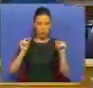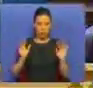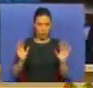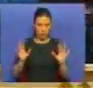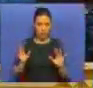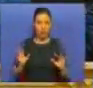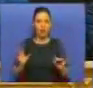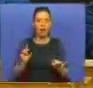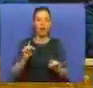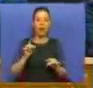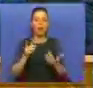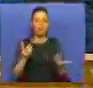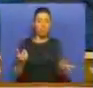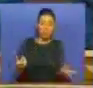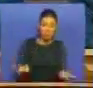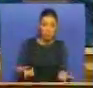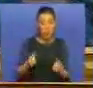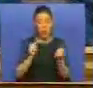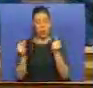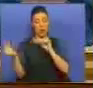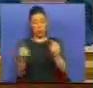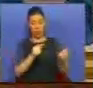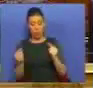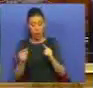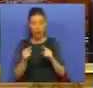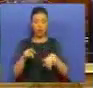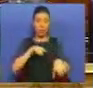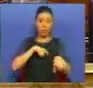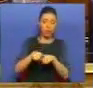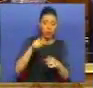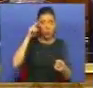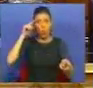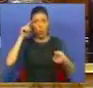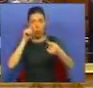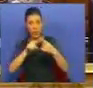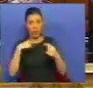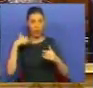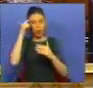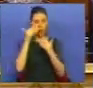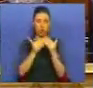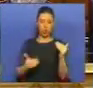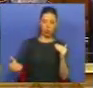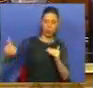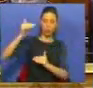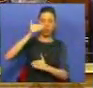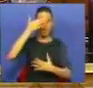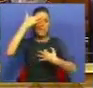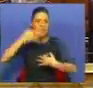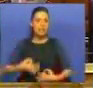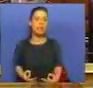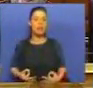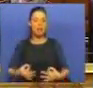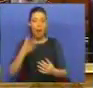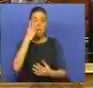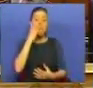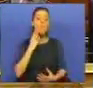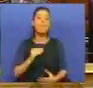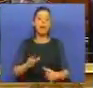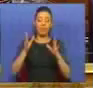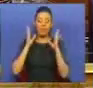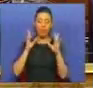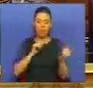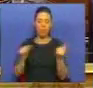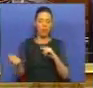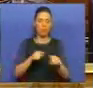E utilizar no debate político a pretensão da superioridade, da seriedade, é uma vergonha